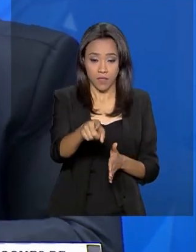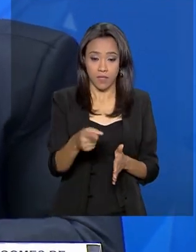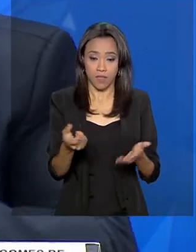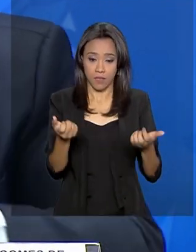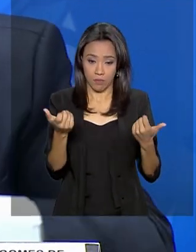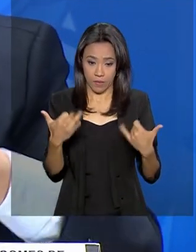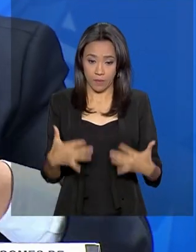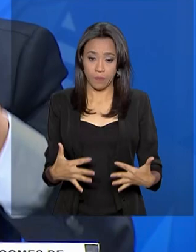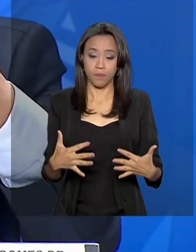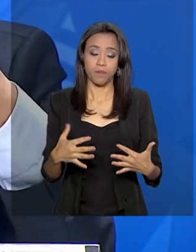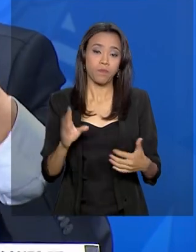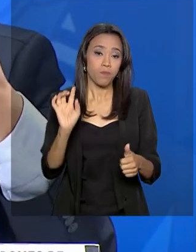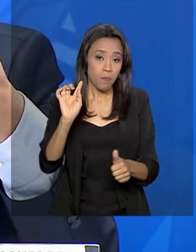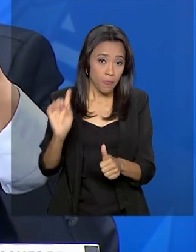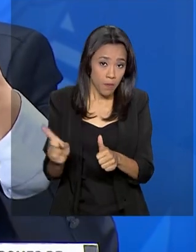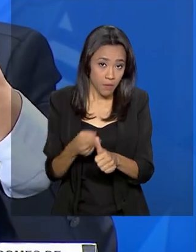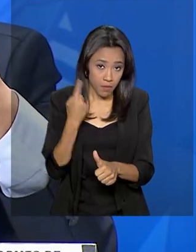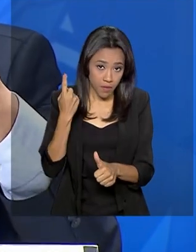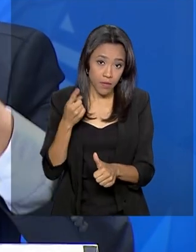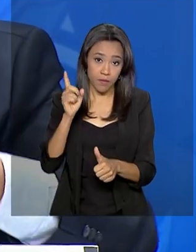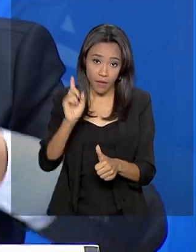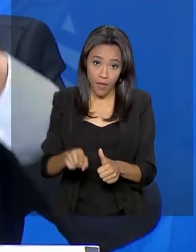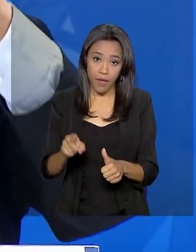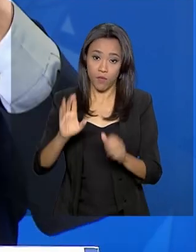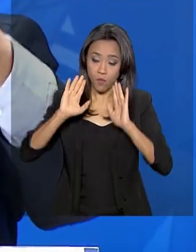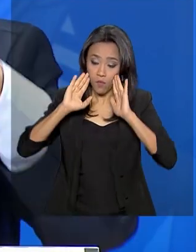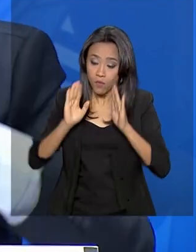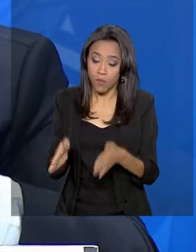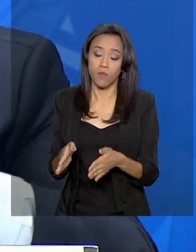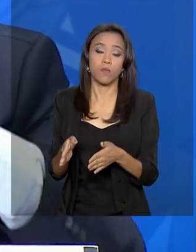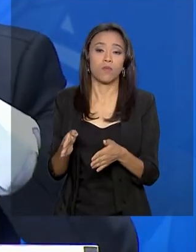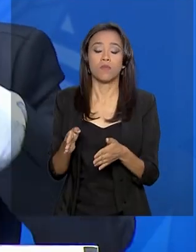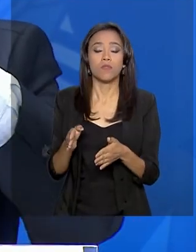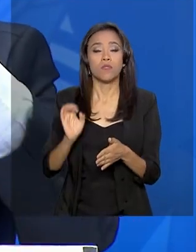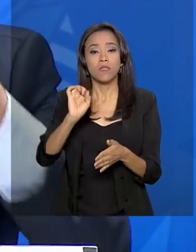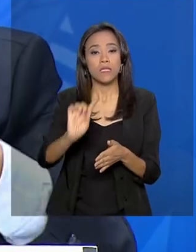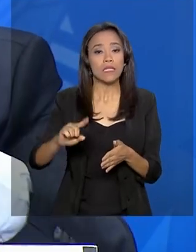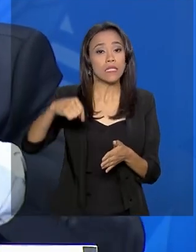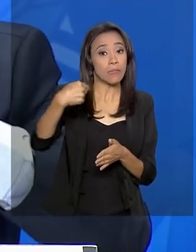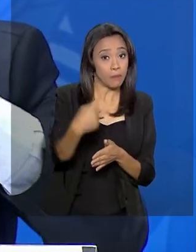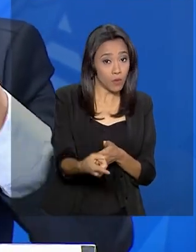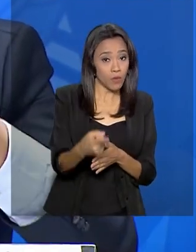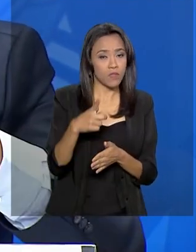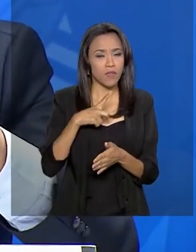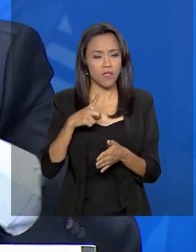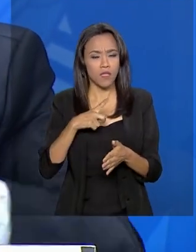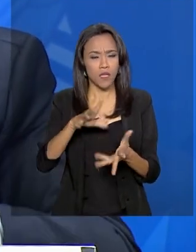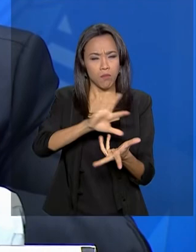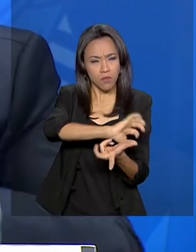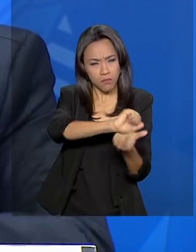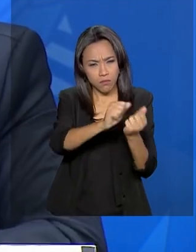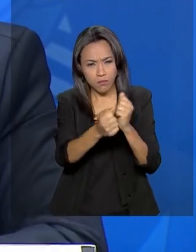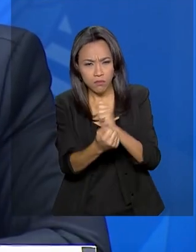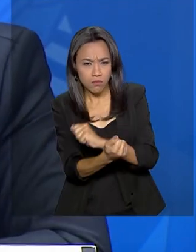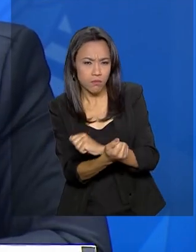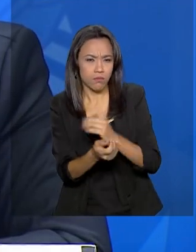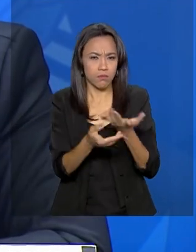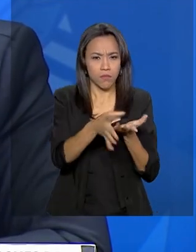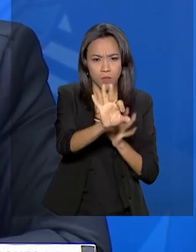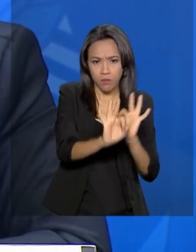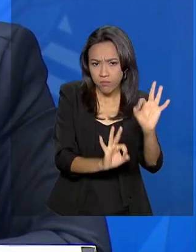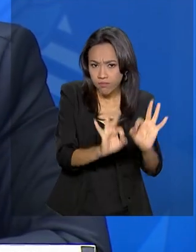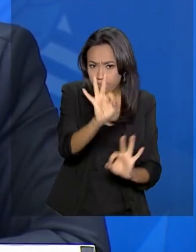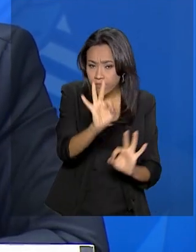esteira. Então, primeiro ele vira prioridade nacional. Depois, ele vai ganhar uma modelagem, um cheiro de viabilidade. Pode ser